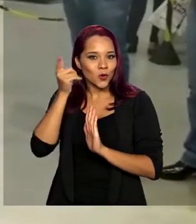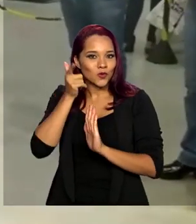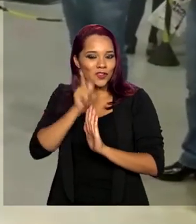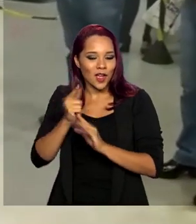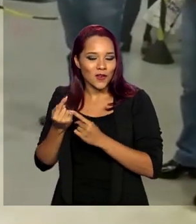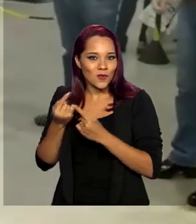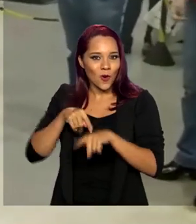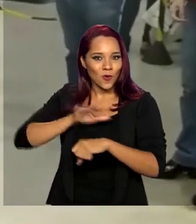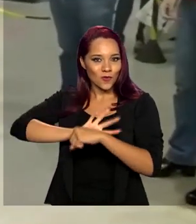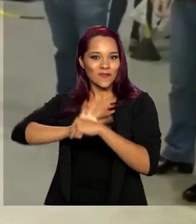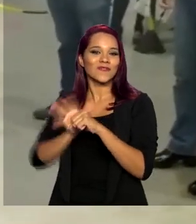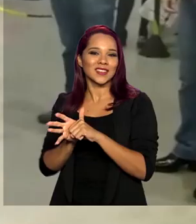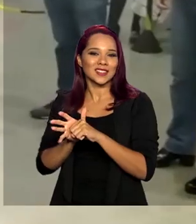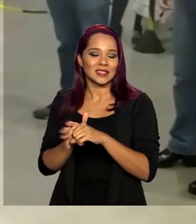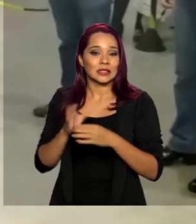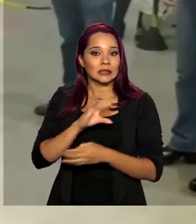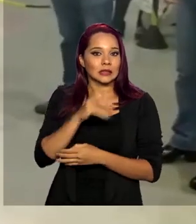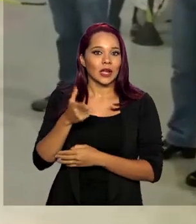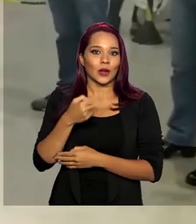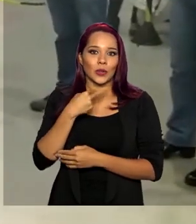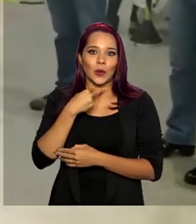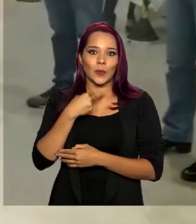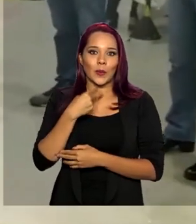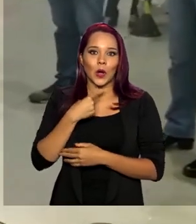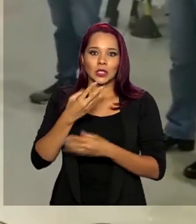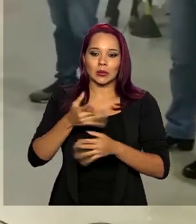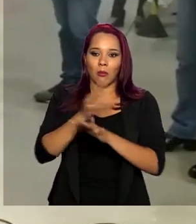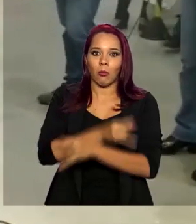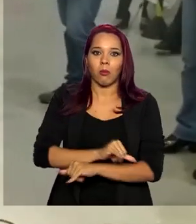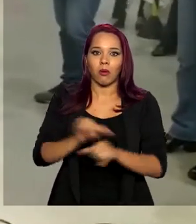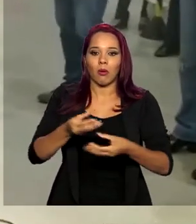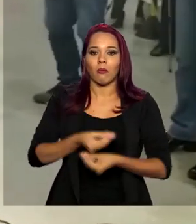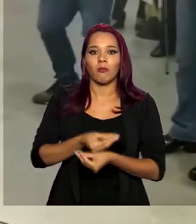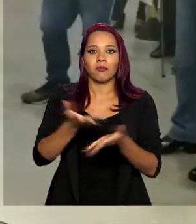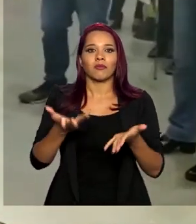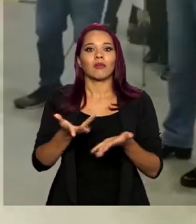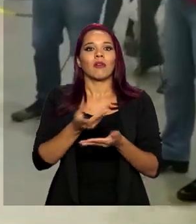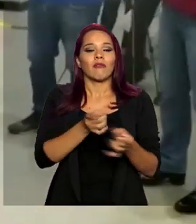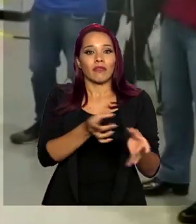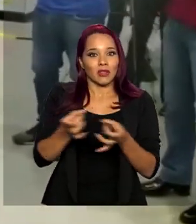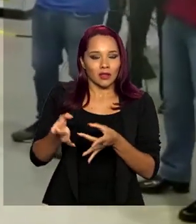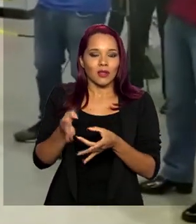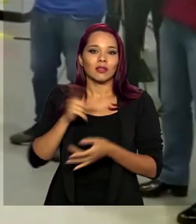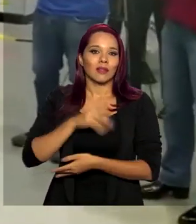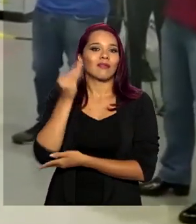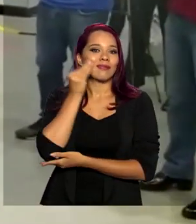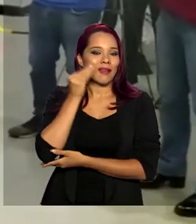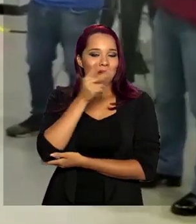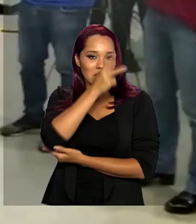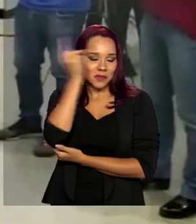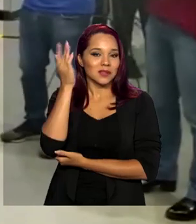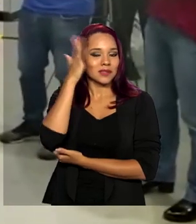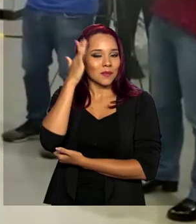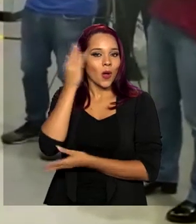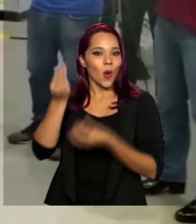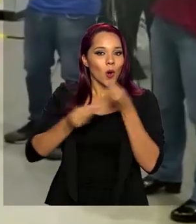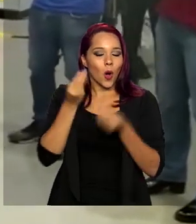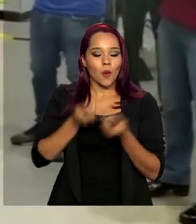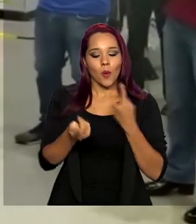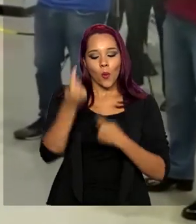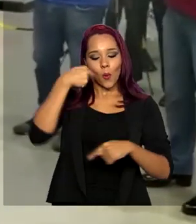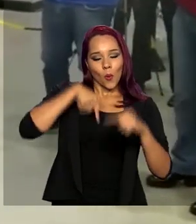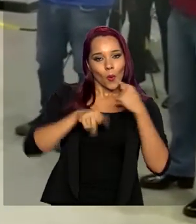combater o vírus. É claro que não pode jogar ainda no mercado. Ainda haverá testes em pessoas para saber como é que o organismo